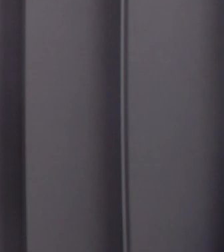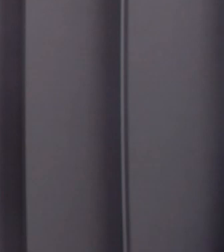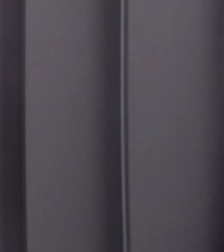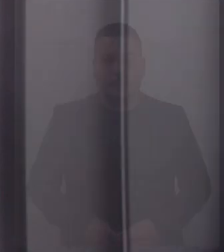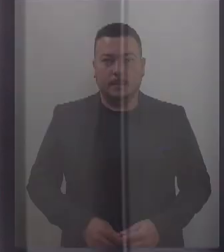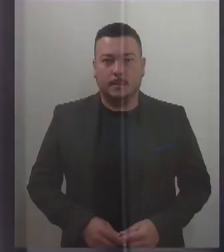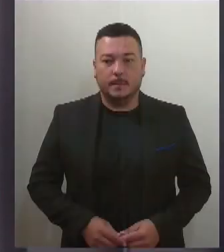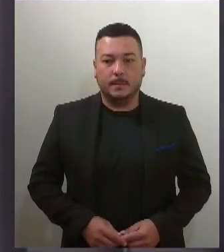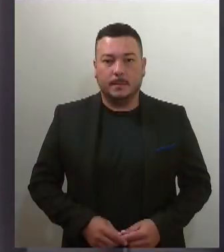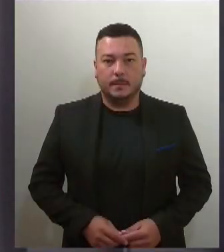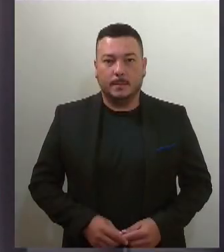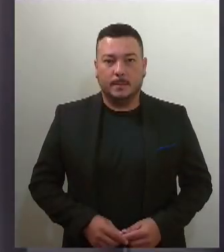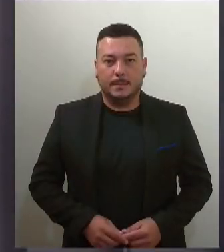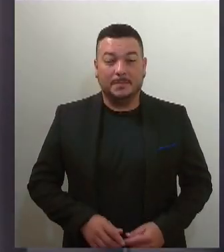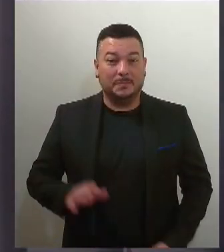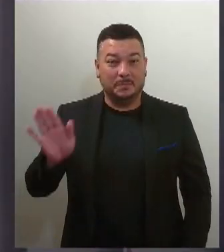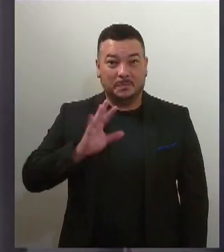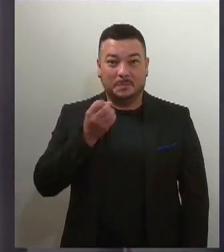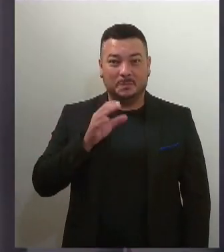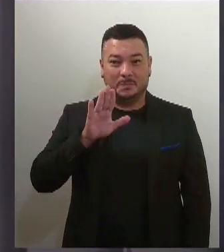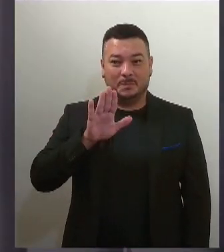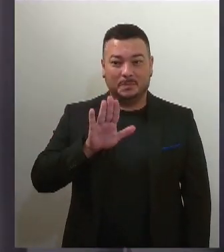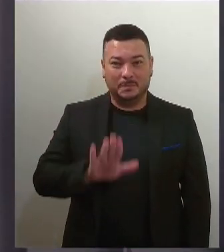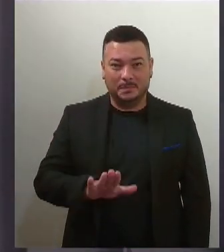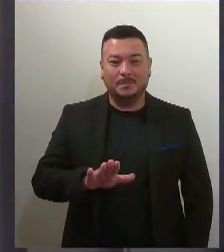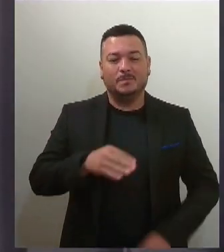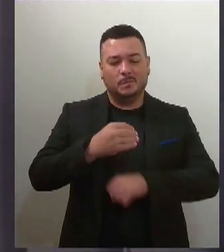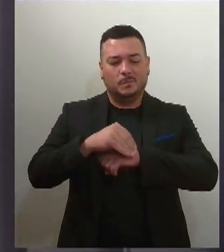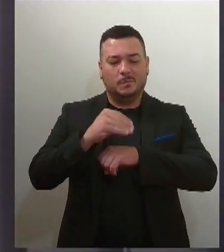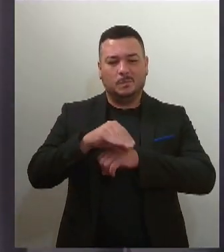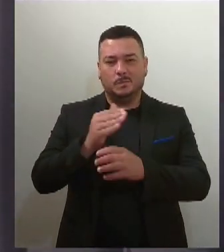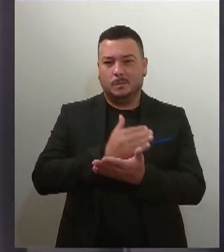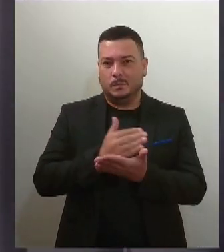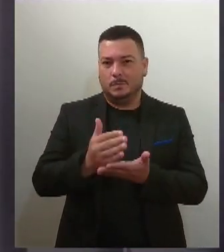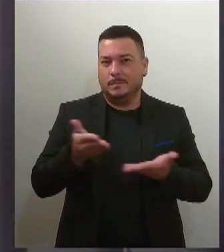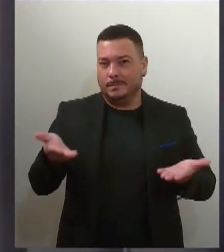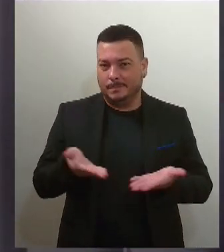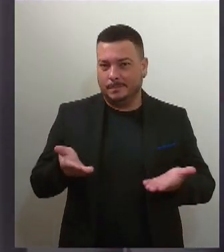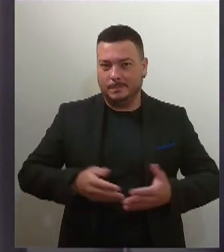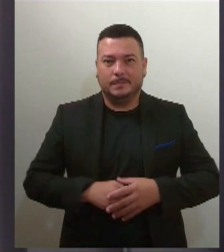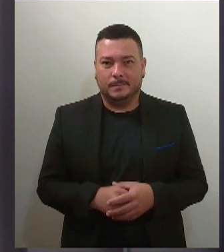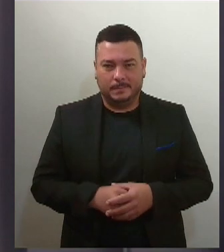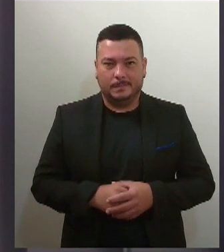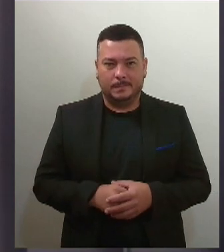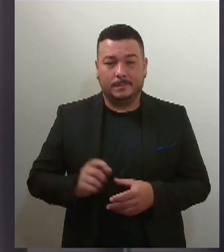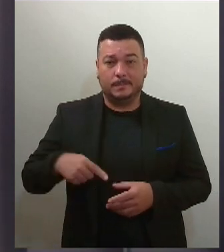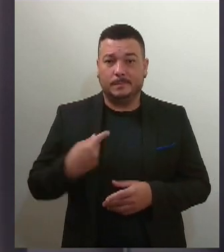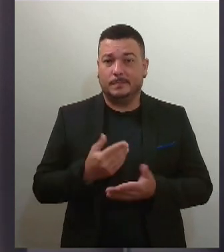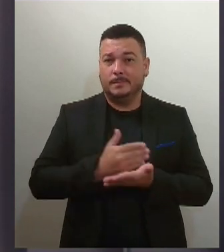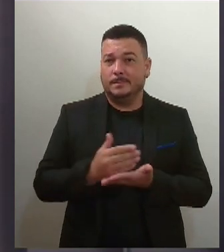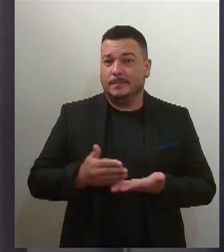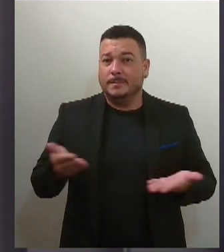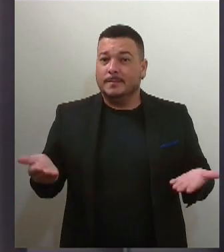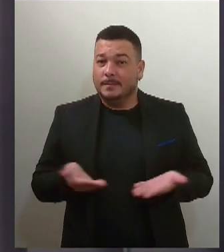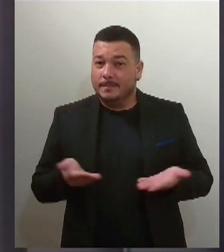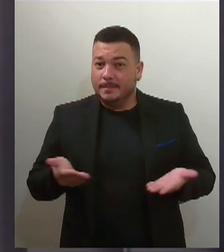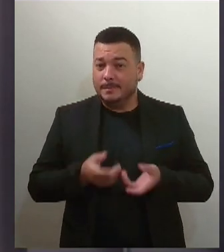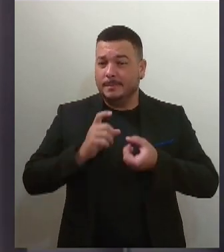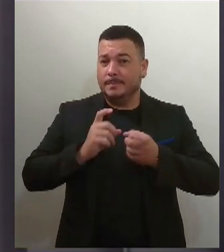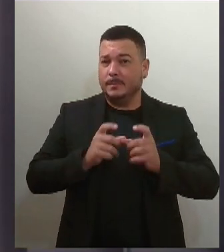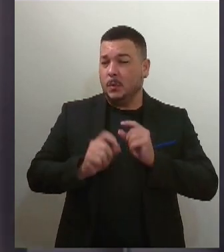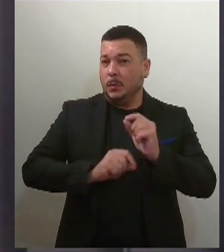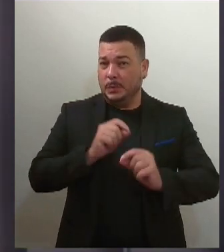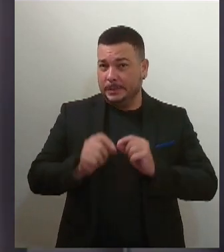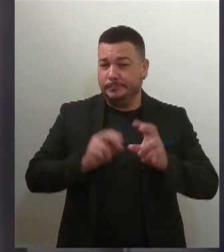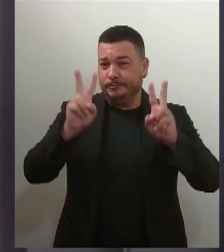Olá, boa tarde, o Informativo TV Alesa está no ar. E olha, a gente começa esta edição falando de saúde. Foi